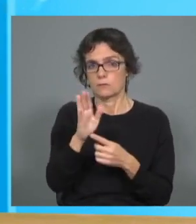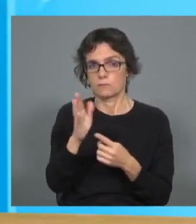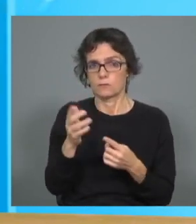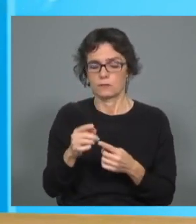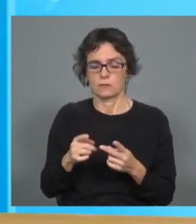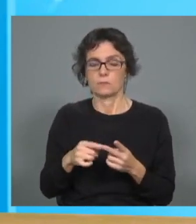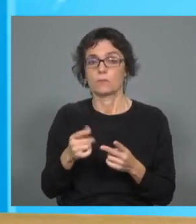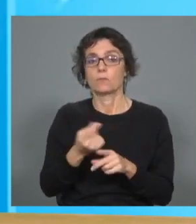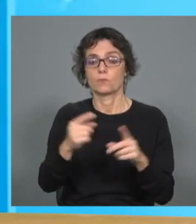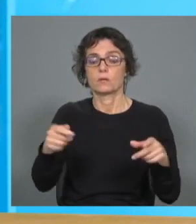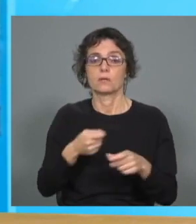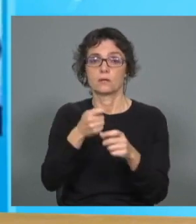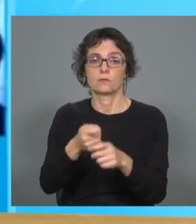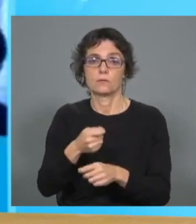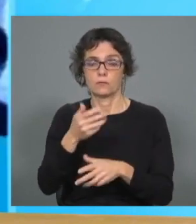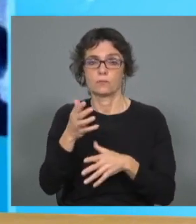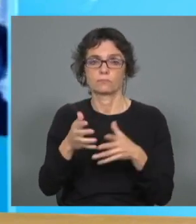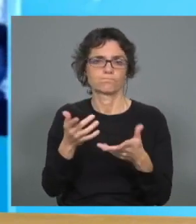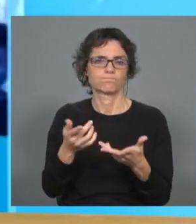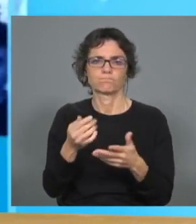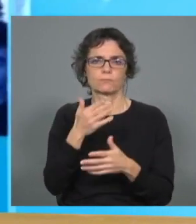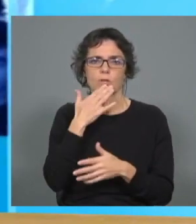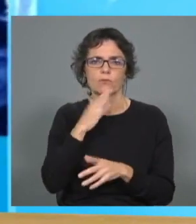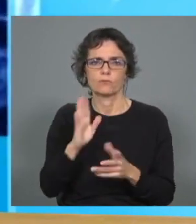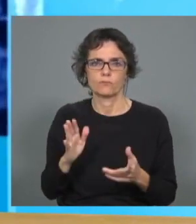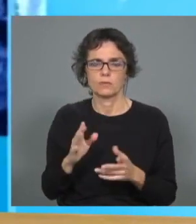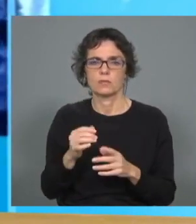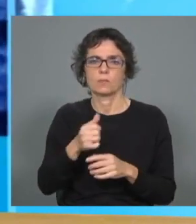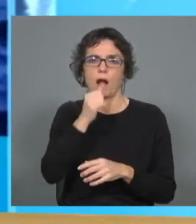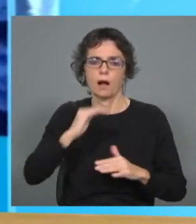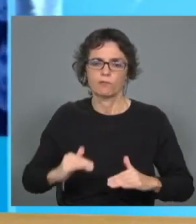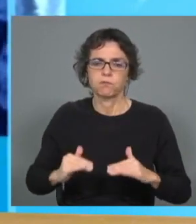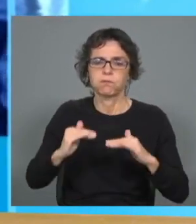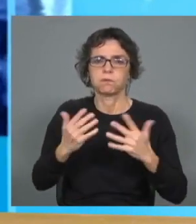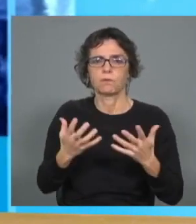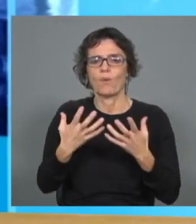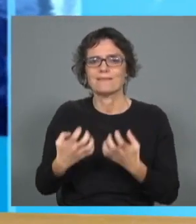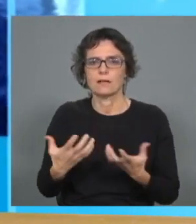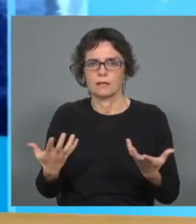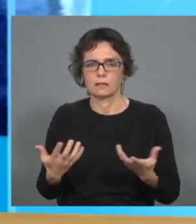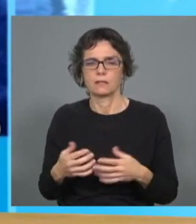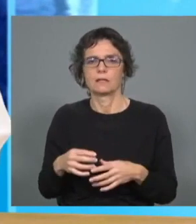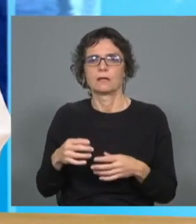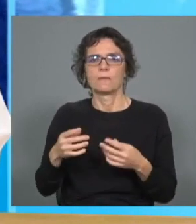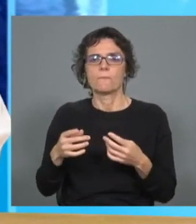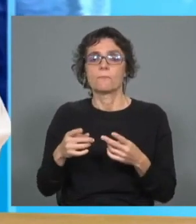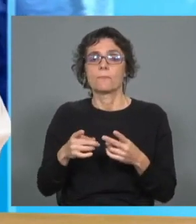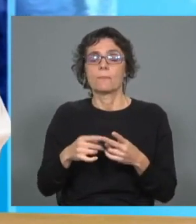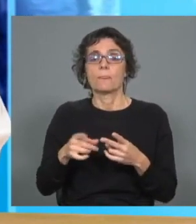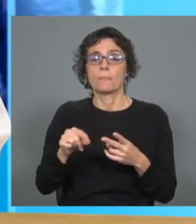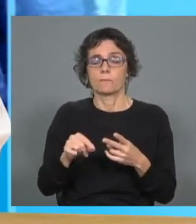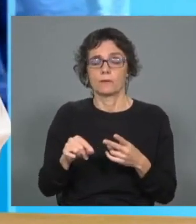agrícola não é suficiente, ou por via de cheias, ou por via de seca extrema. Muito